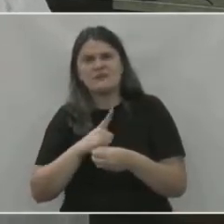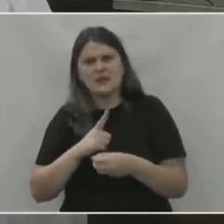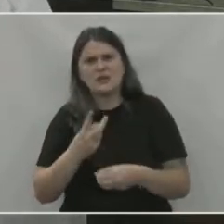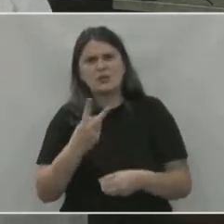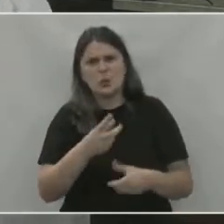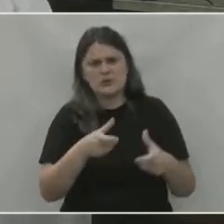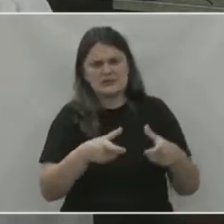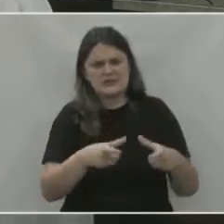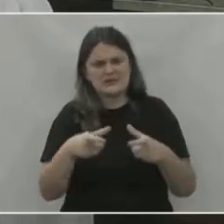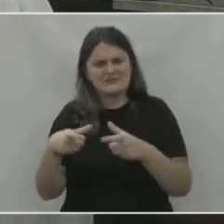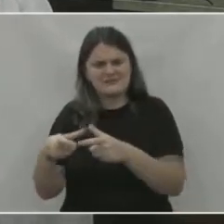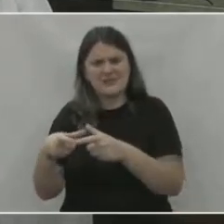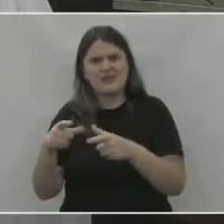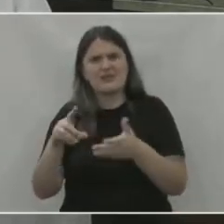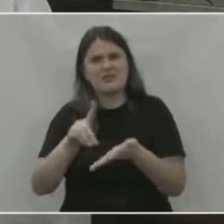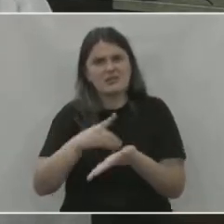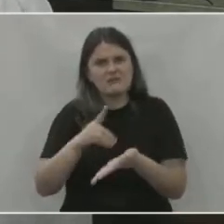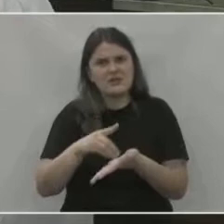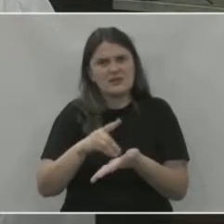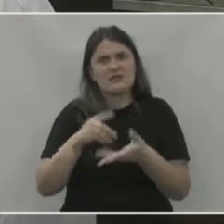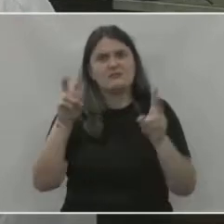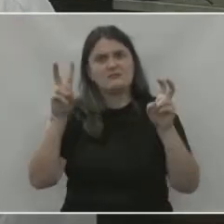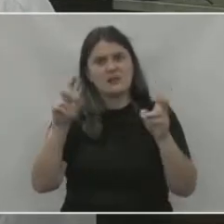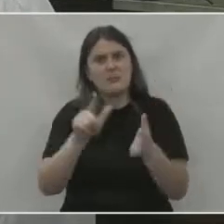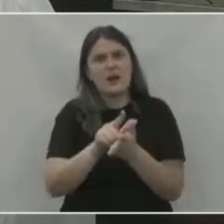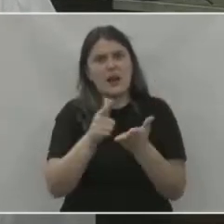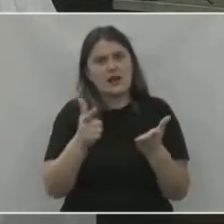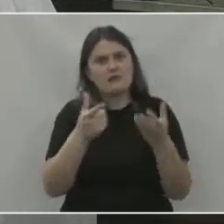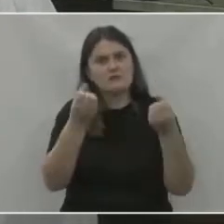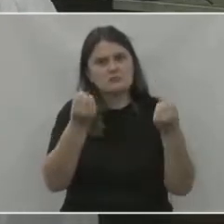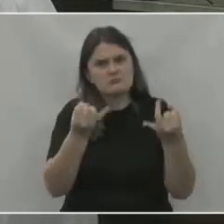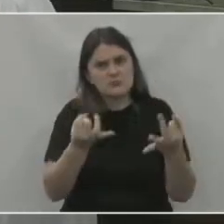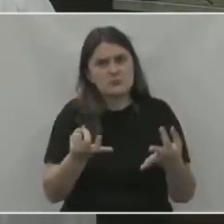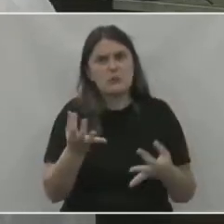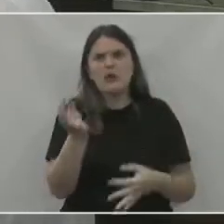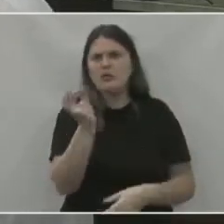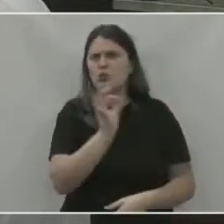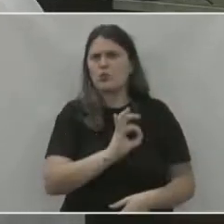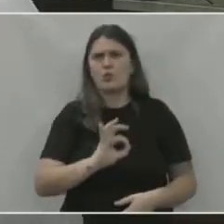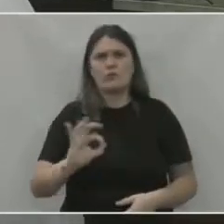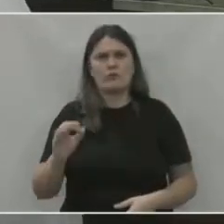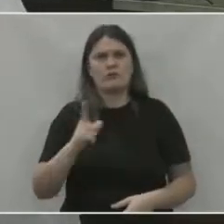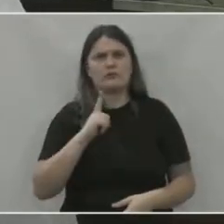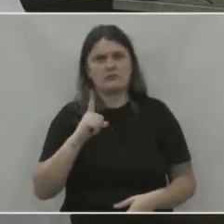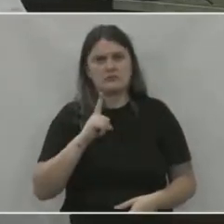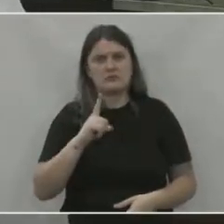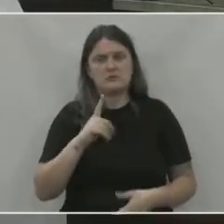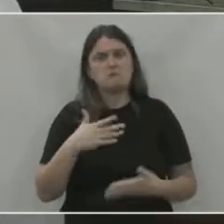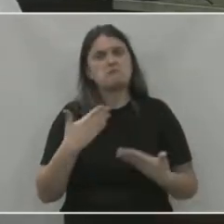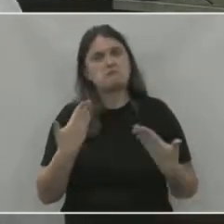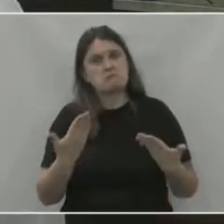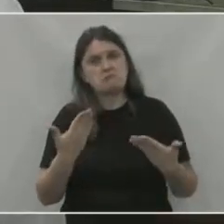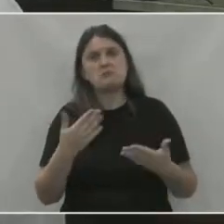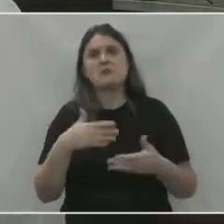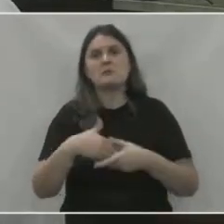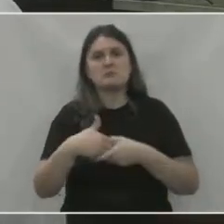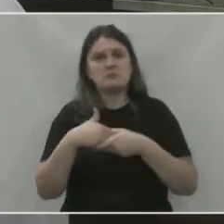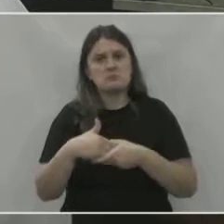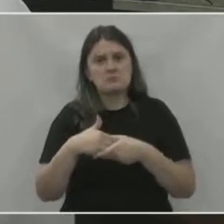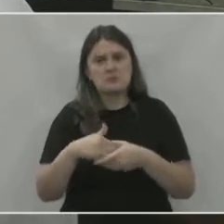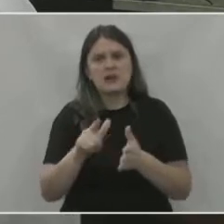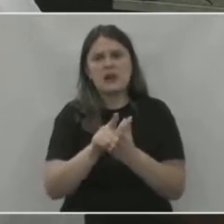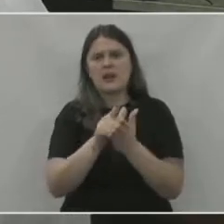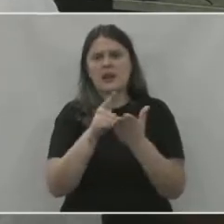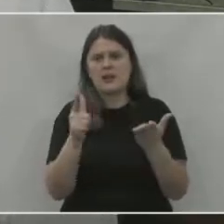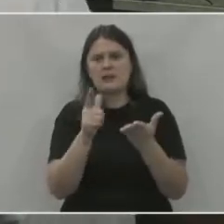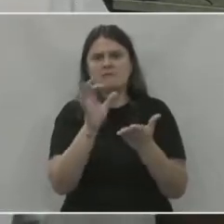e um DVD sobre a cidade e mais um livro explicativo. Isso é inédito. Isso poderia ir para o livro